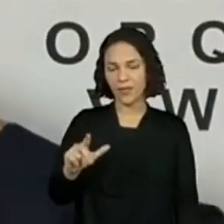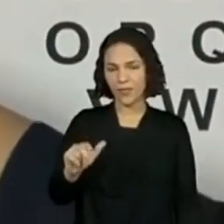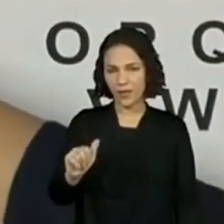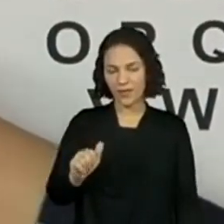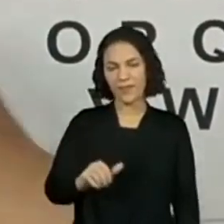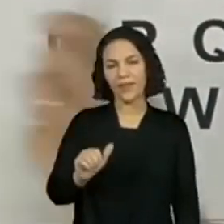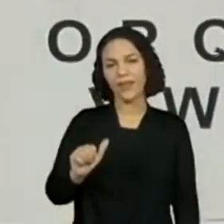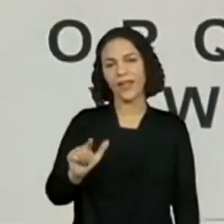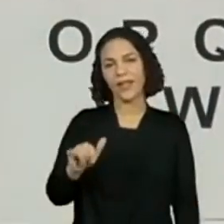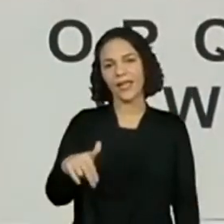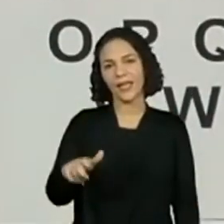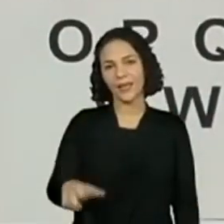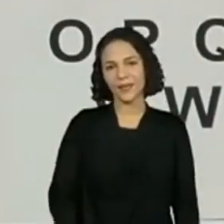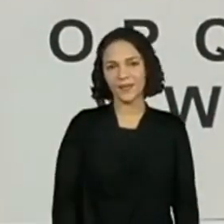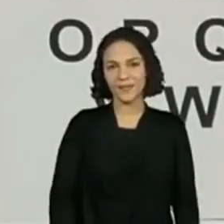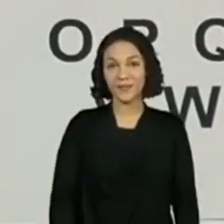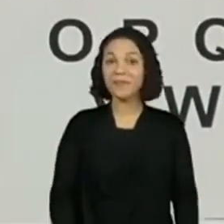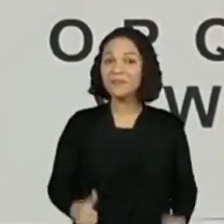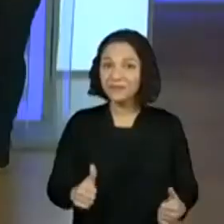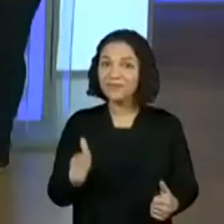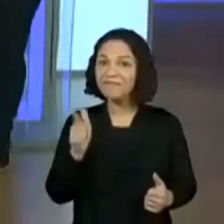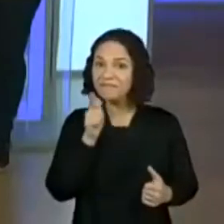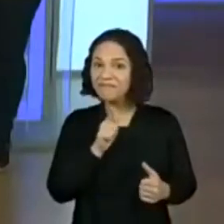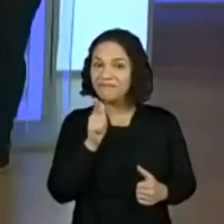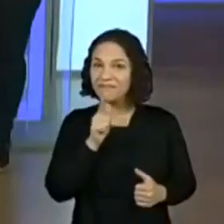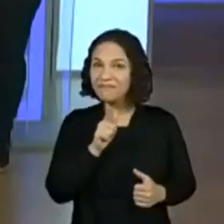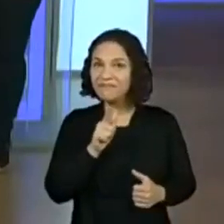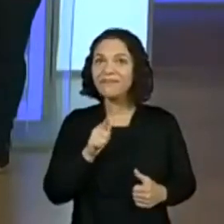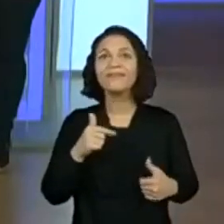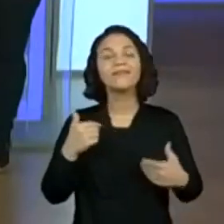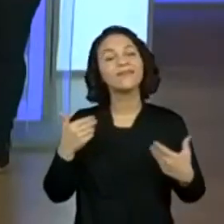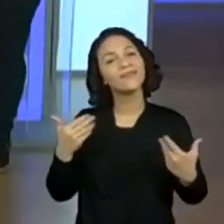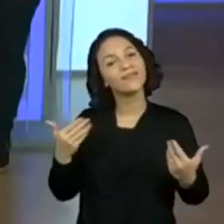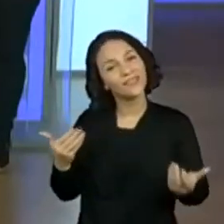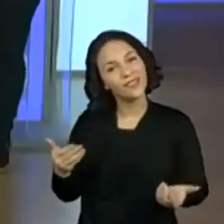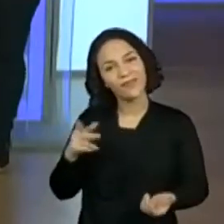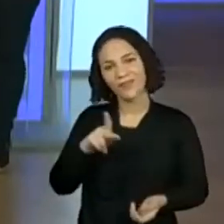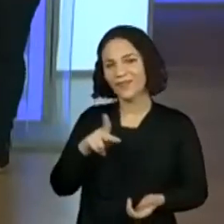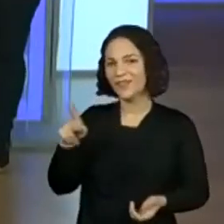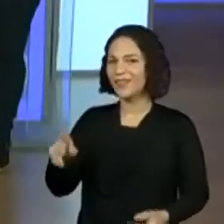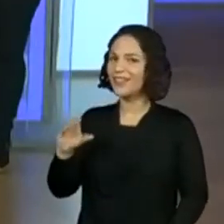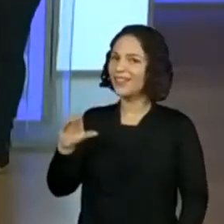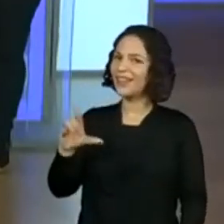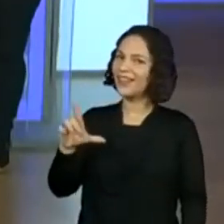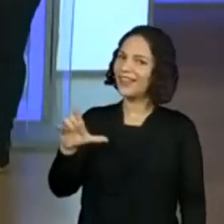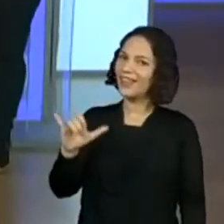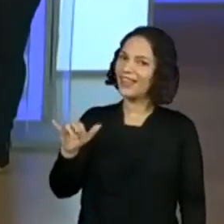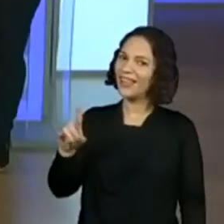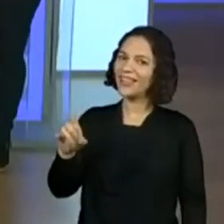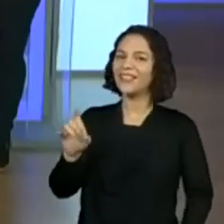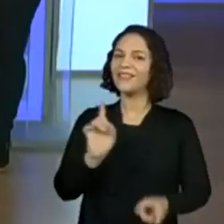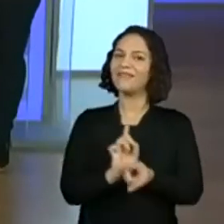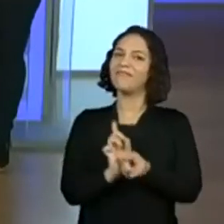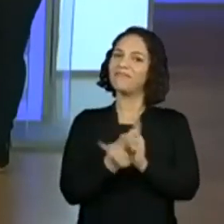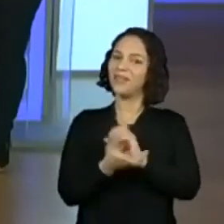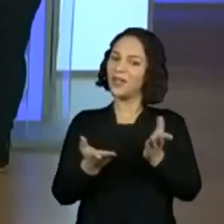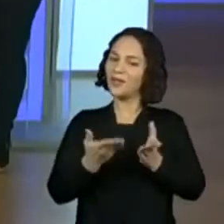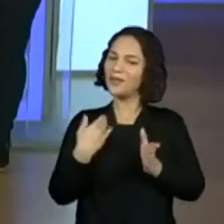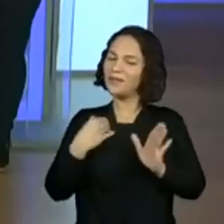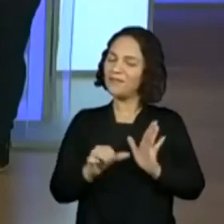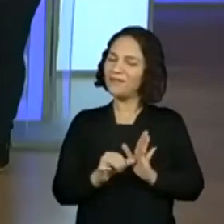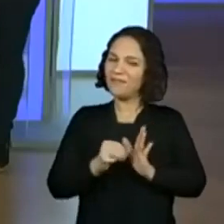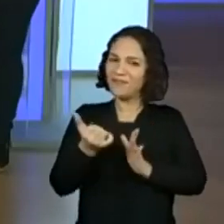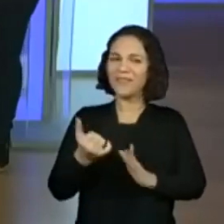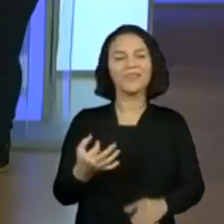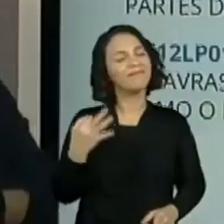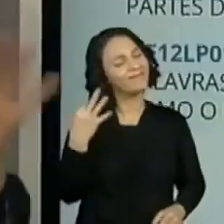Aline. Todo mundo conseguiu? Viu, professora Cleide? Os últimos serão os primeiros. Fui a primeira hoje.